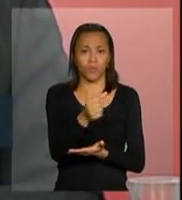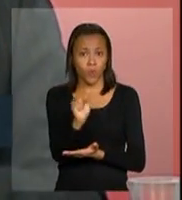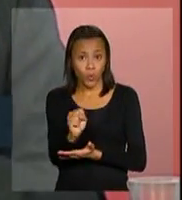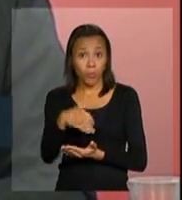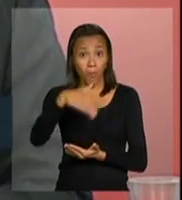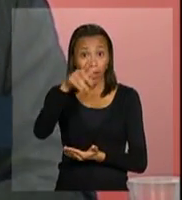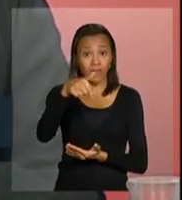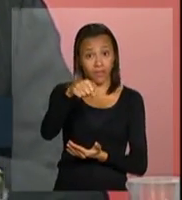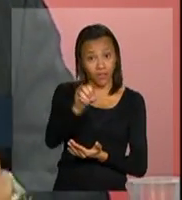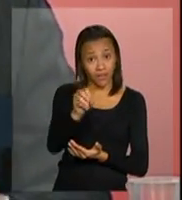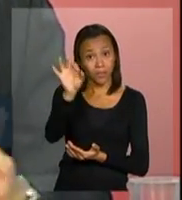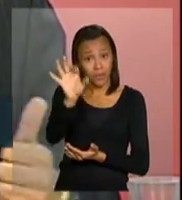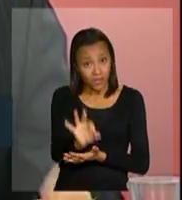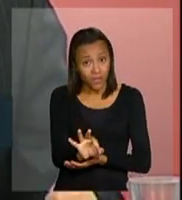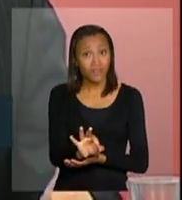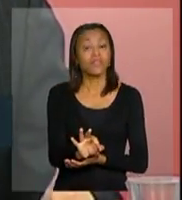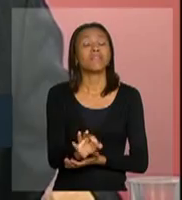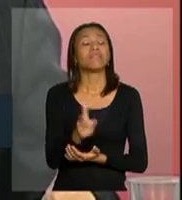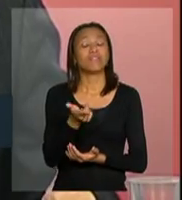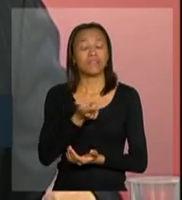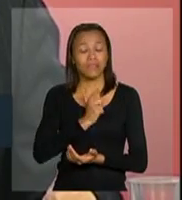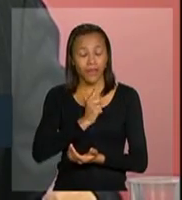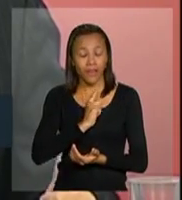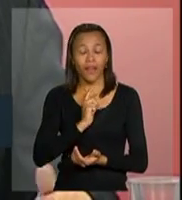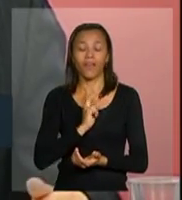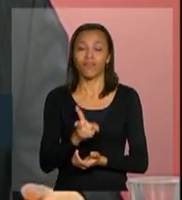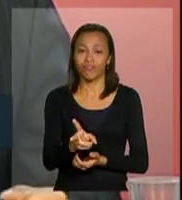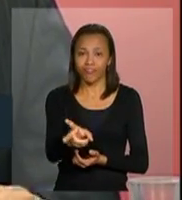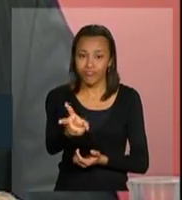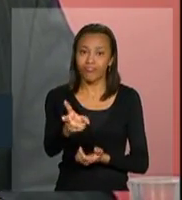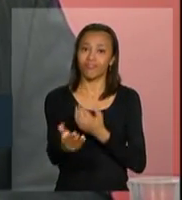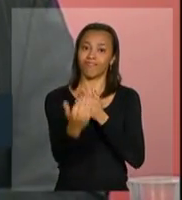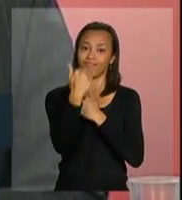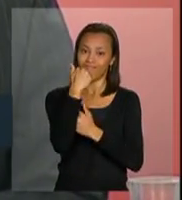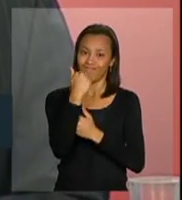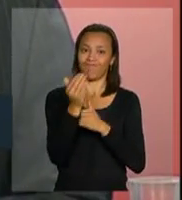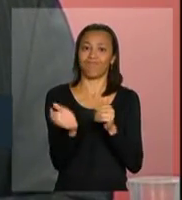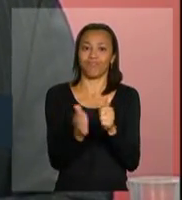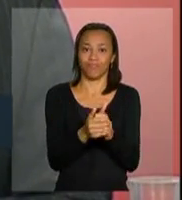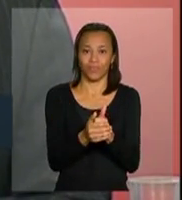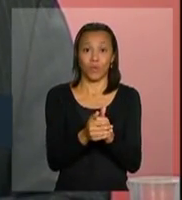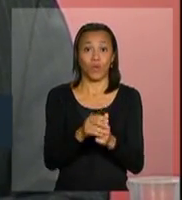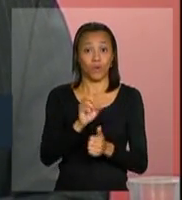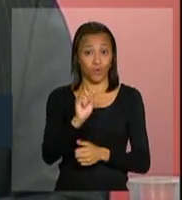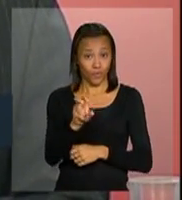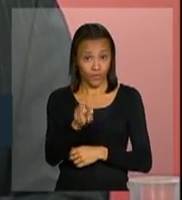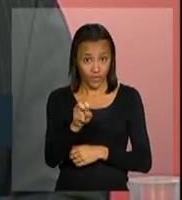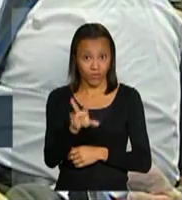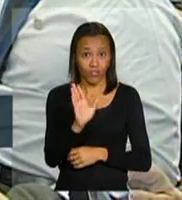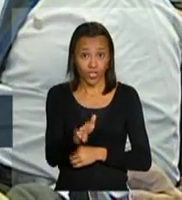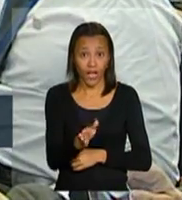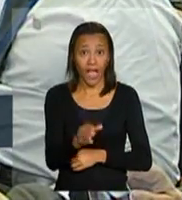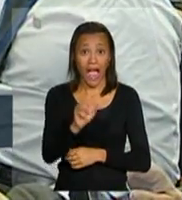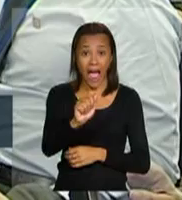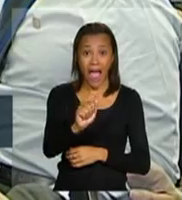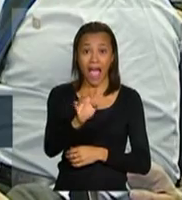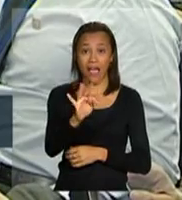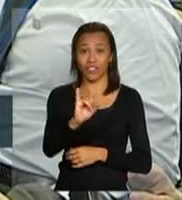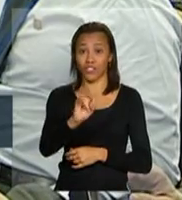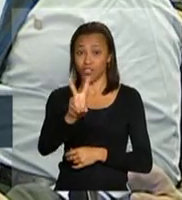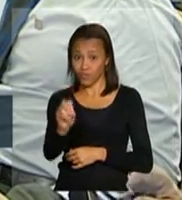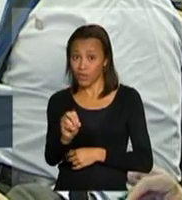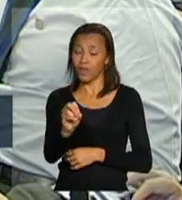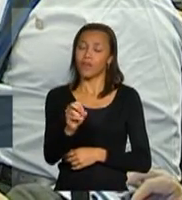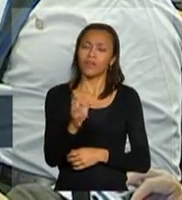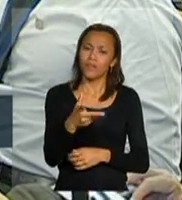de 70% também mantém carga viral negativa, ou seja, mostrando que o caminho que